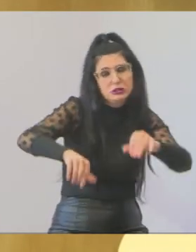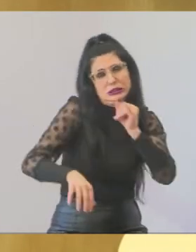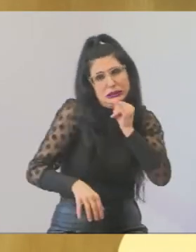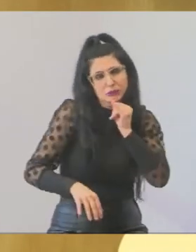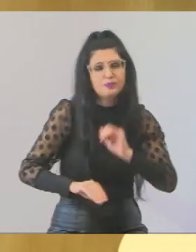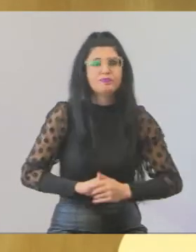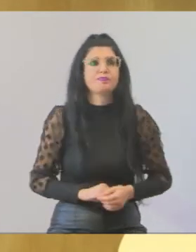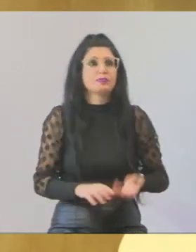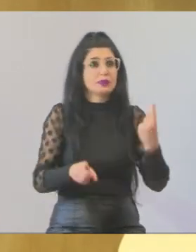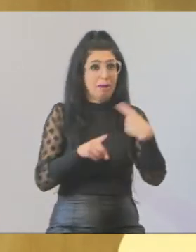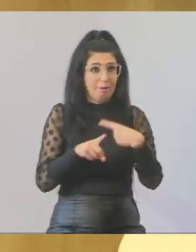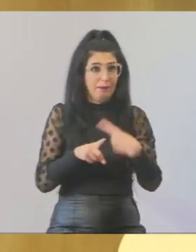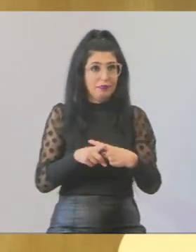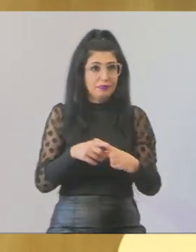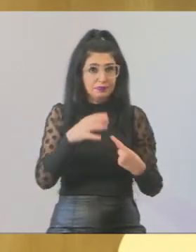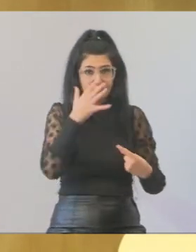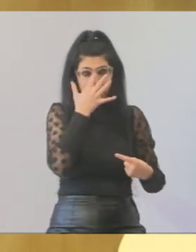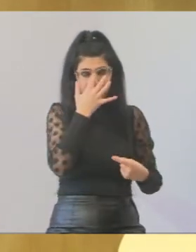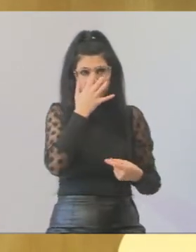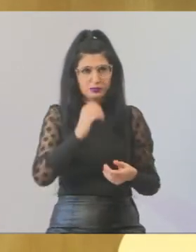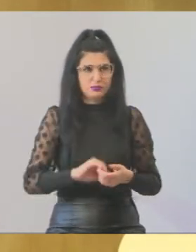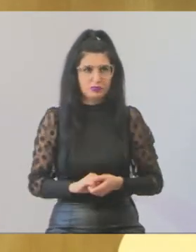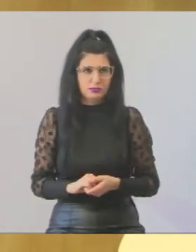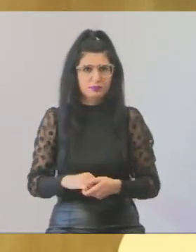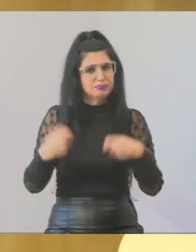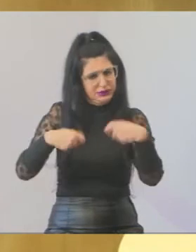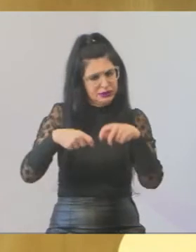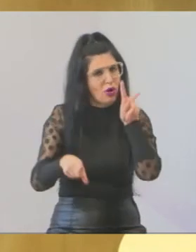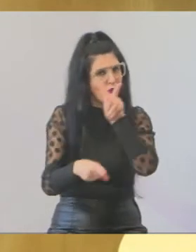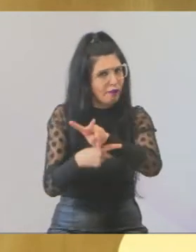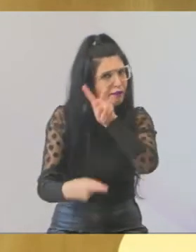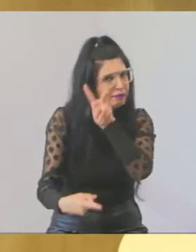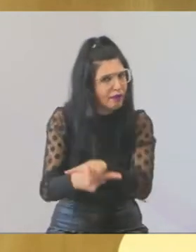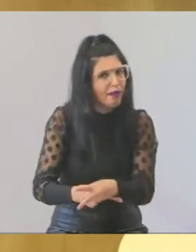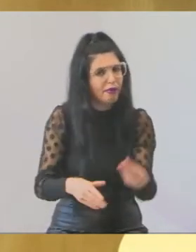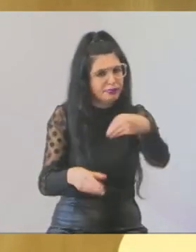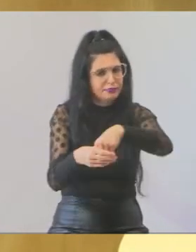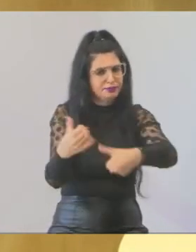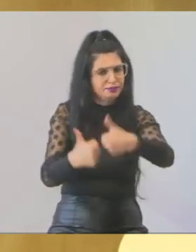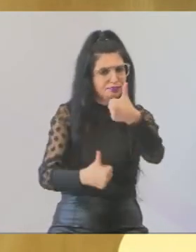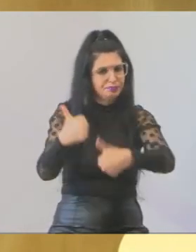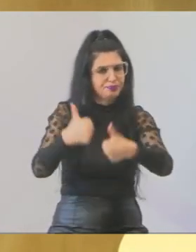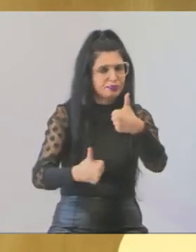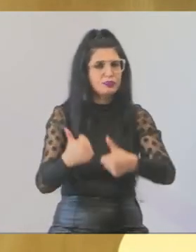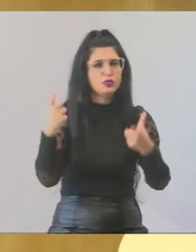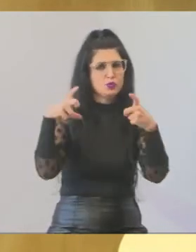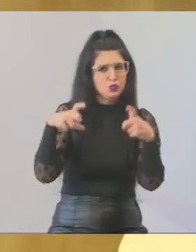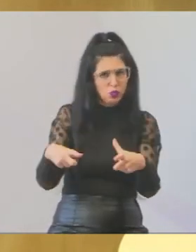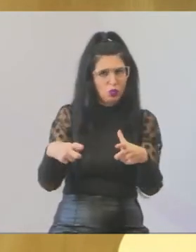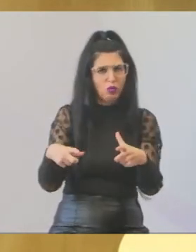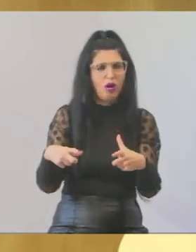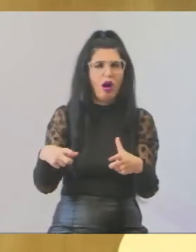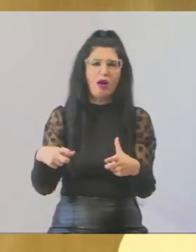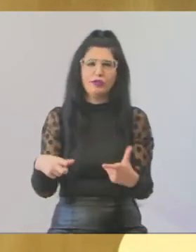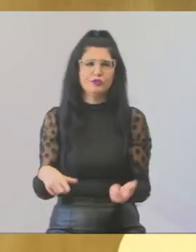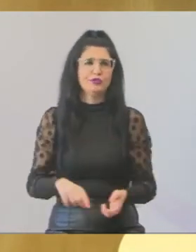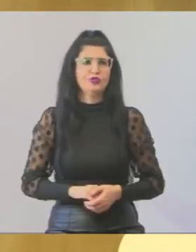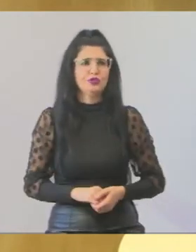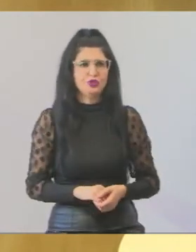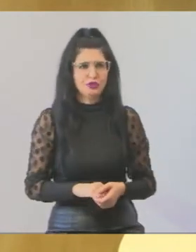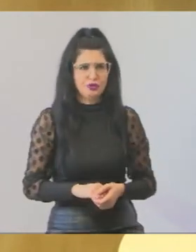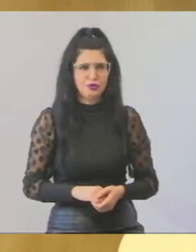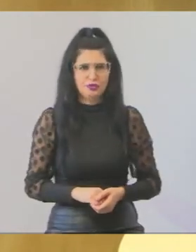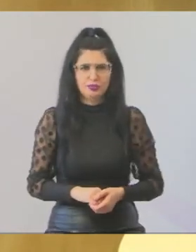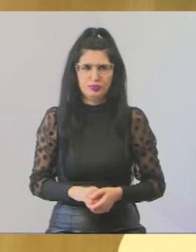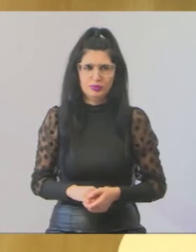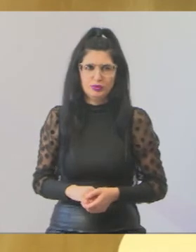porque vamos, que nem a gente fala, vamos tentar cuidar, tentar cuidar das nossas áreas de lazer, e falando de área de lazer, eu